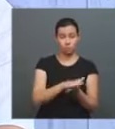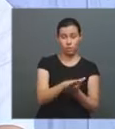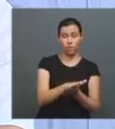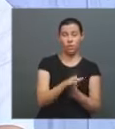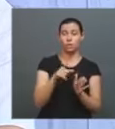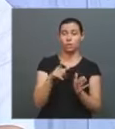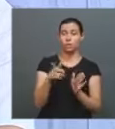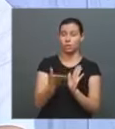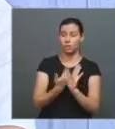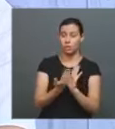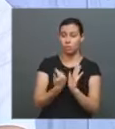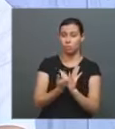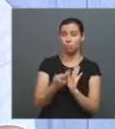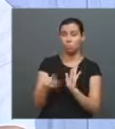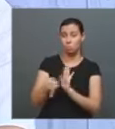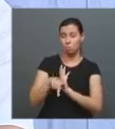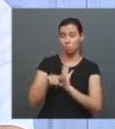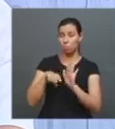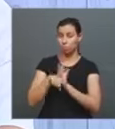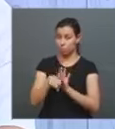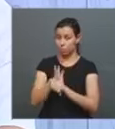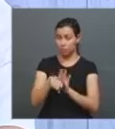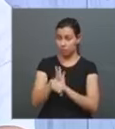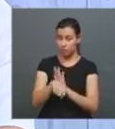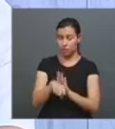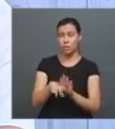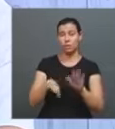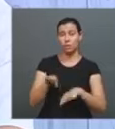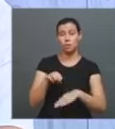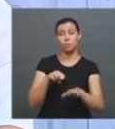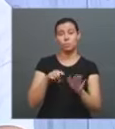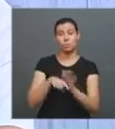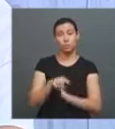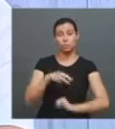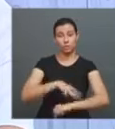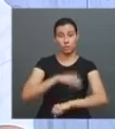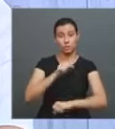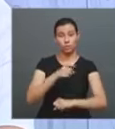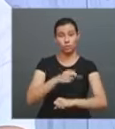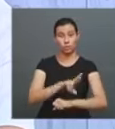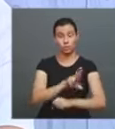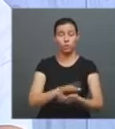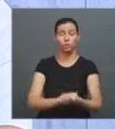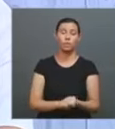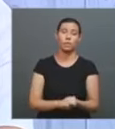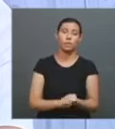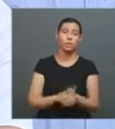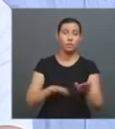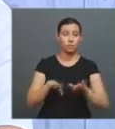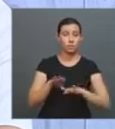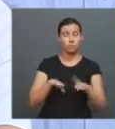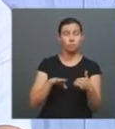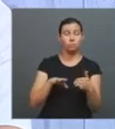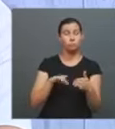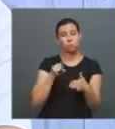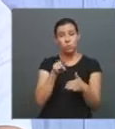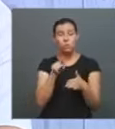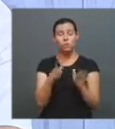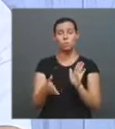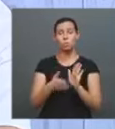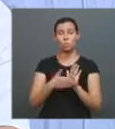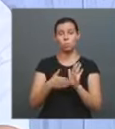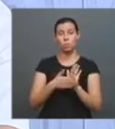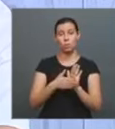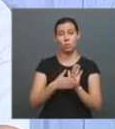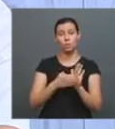Você faz sua pesquisa, escreve o mestrado, doutorado, depois você, até há pouco tempo, fazia uma proposta para a